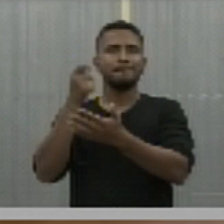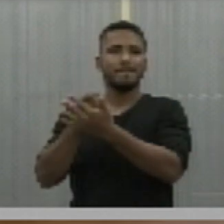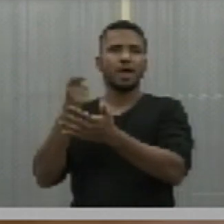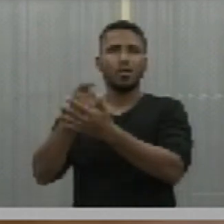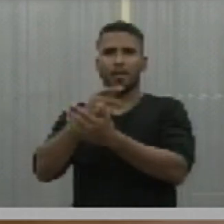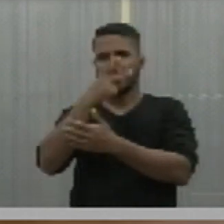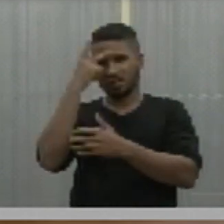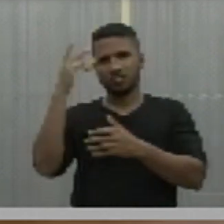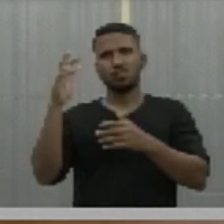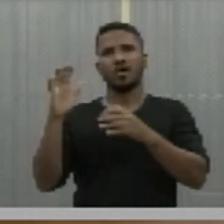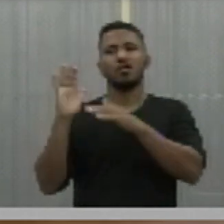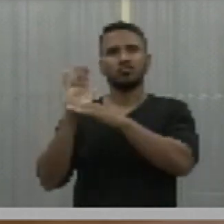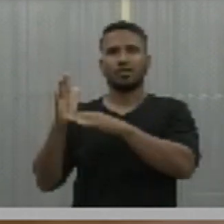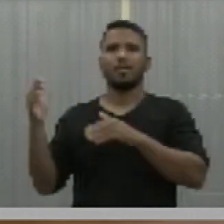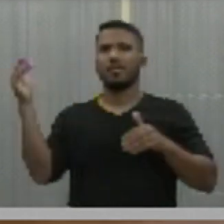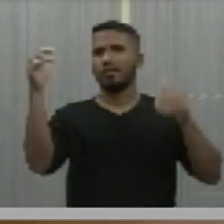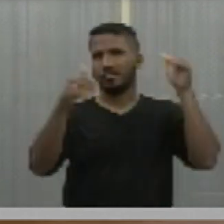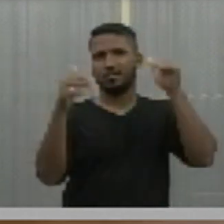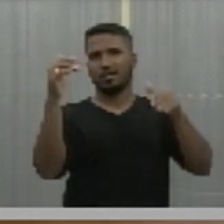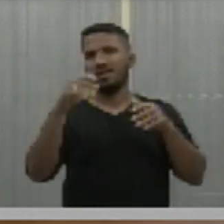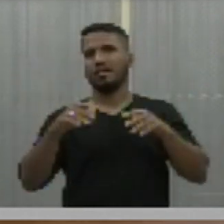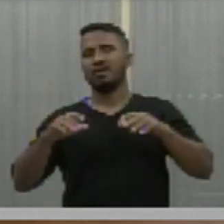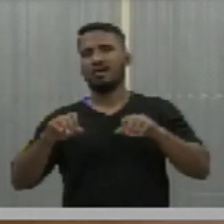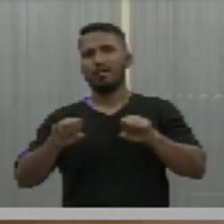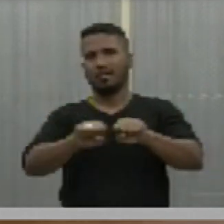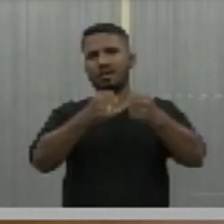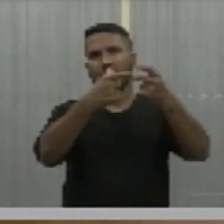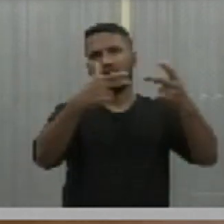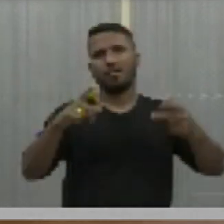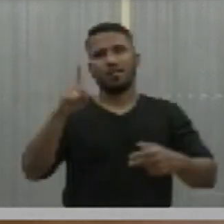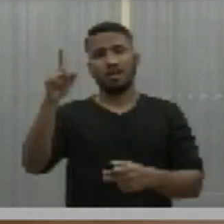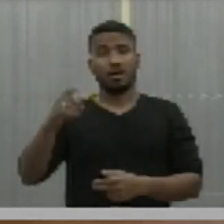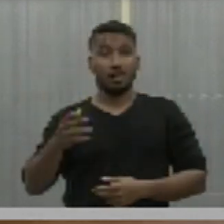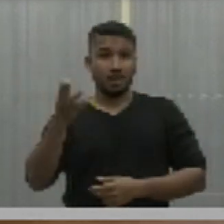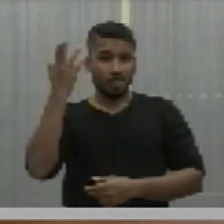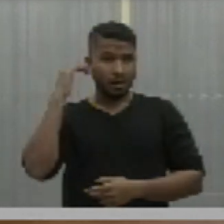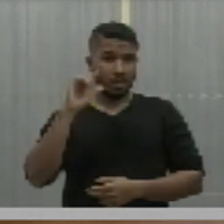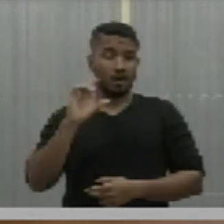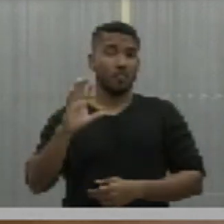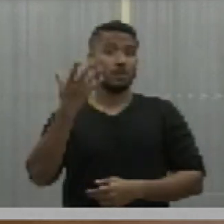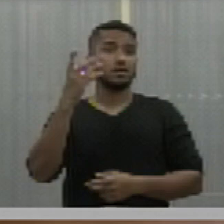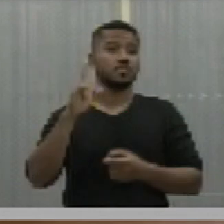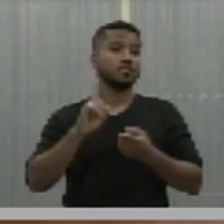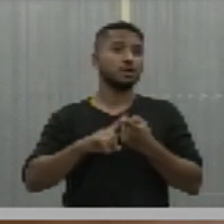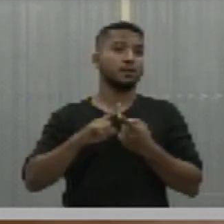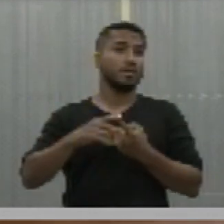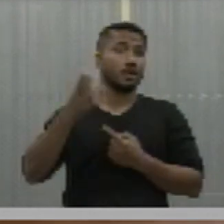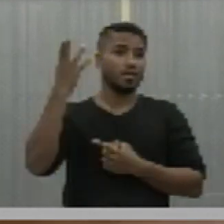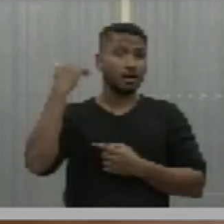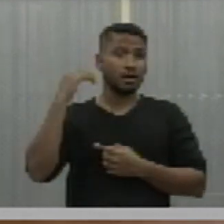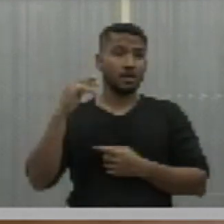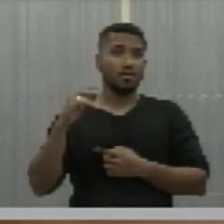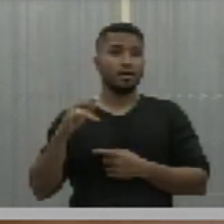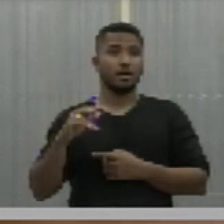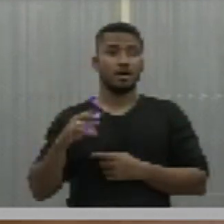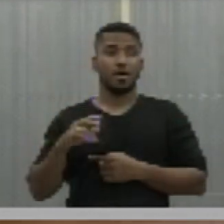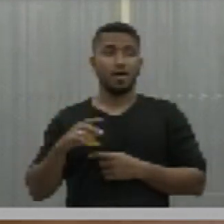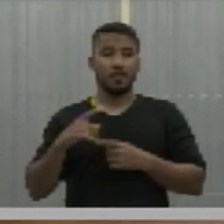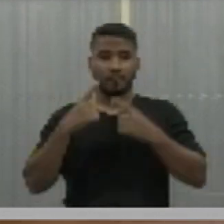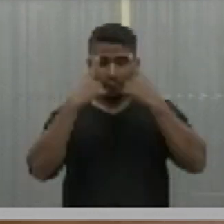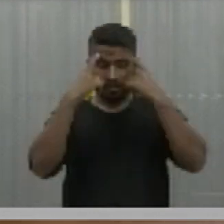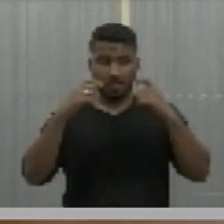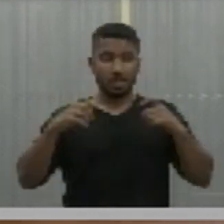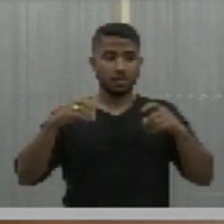por que que não feito? Recentemente, nós tivemos uma agressão e uma violência e um massacre de pessoas nas